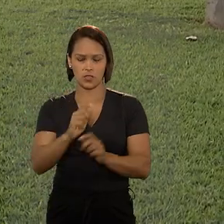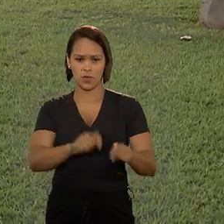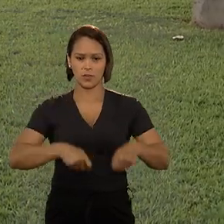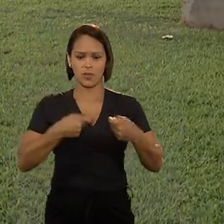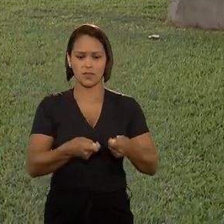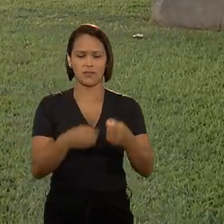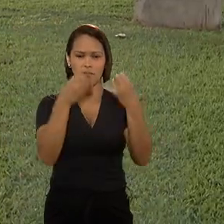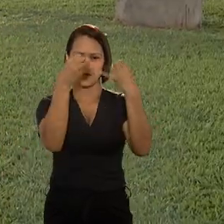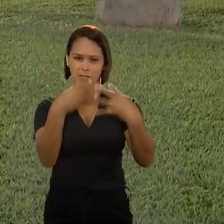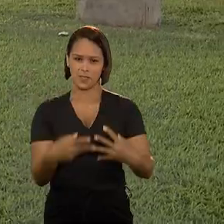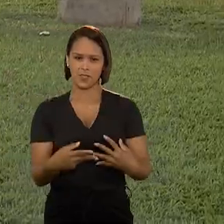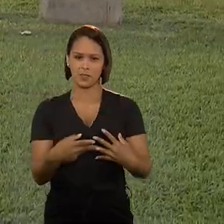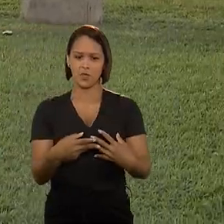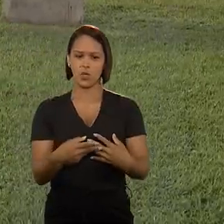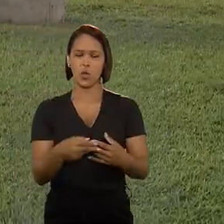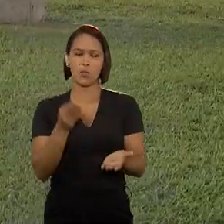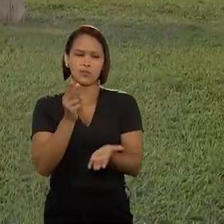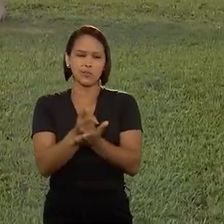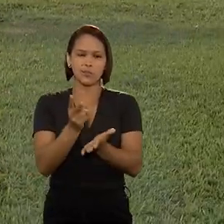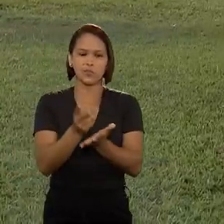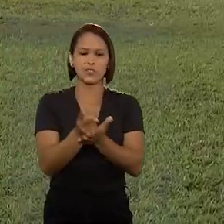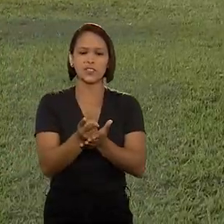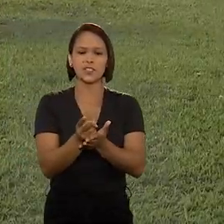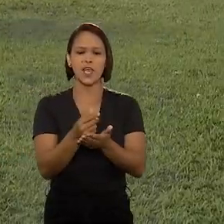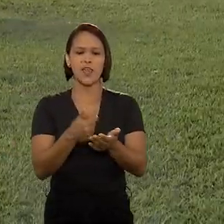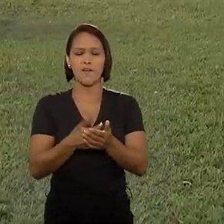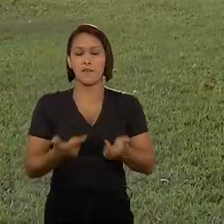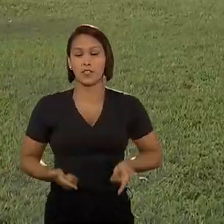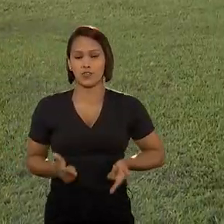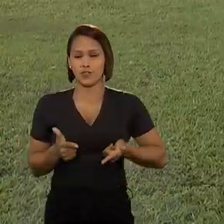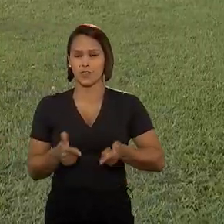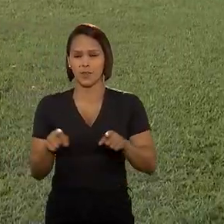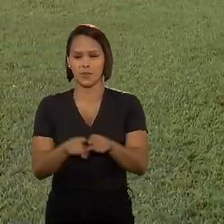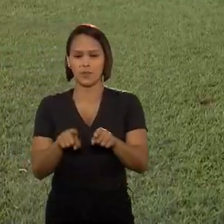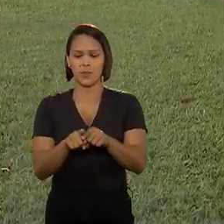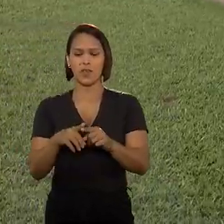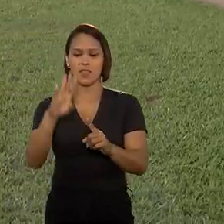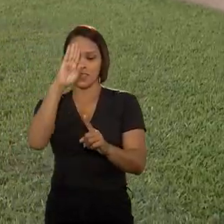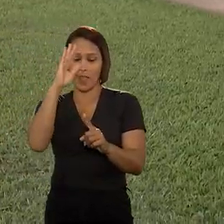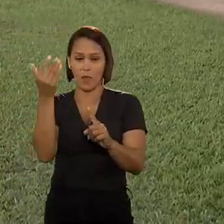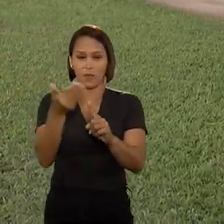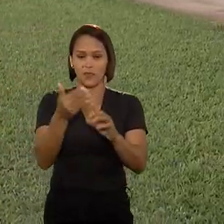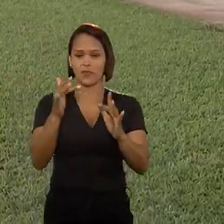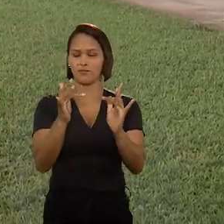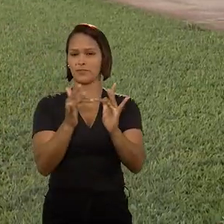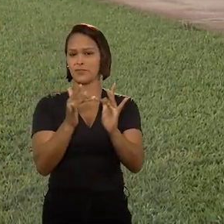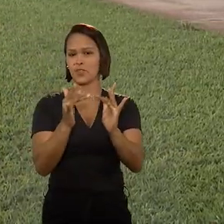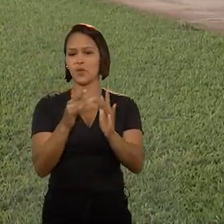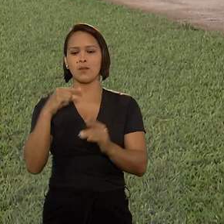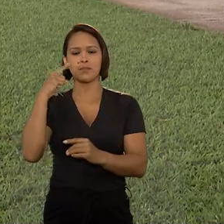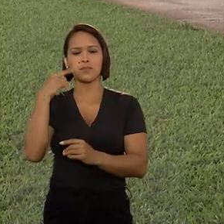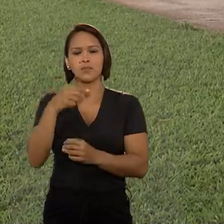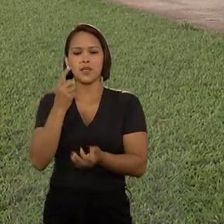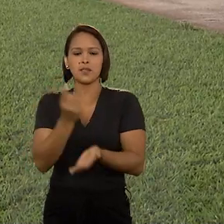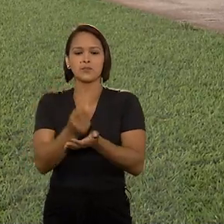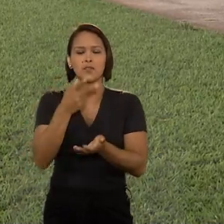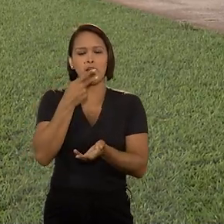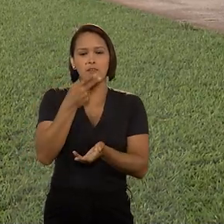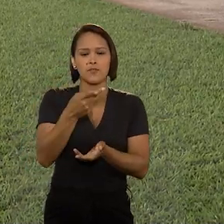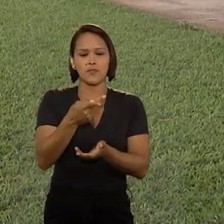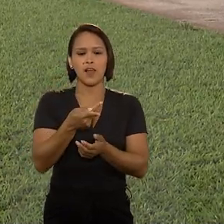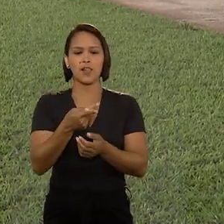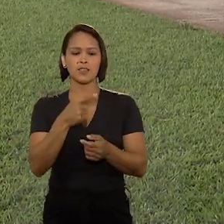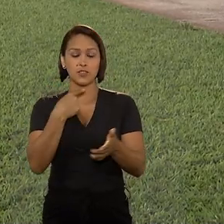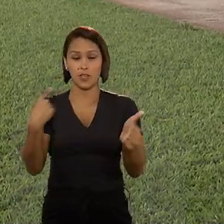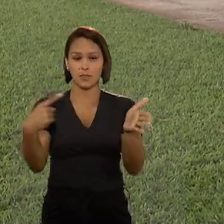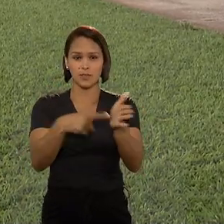STJ, a defesa sustentou que o procedimento não garante a paridade de armas nem o contato do acusado com seu advogado durante o depoimento